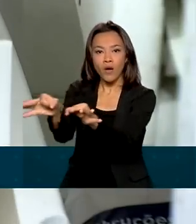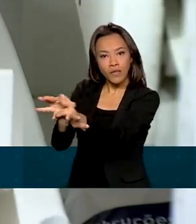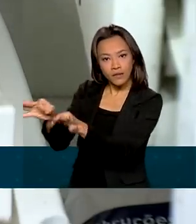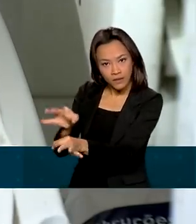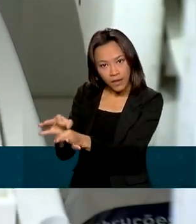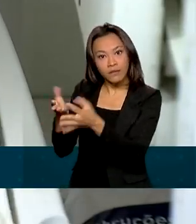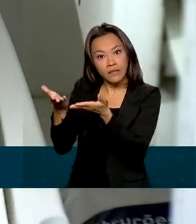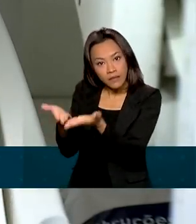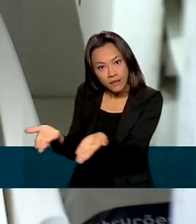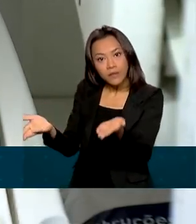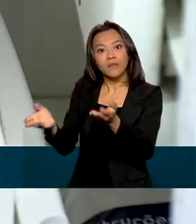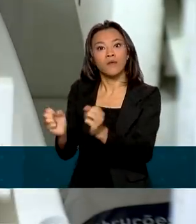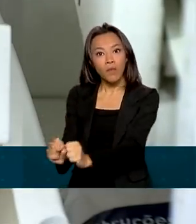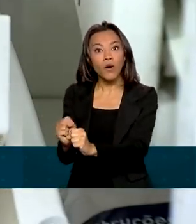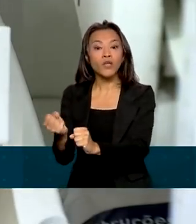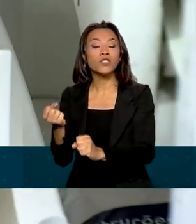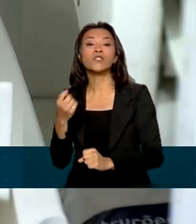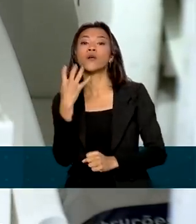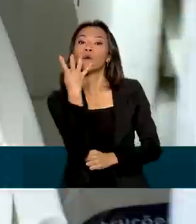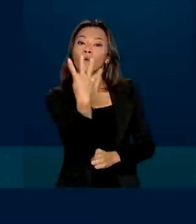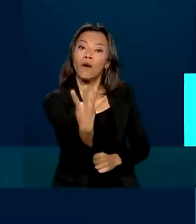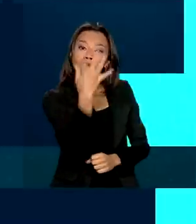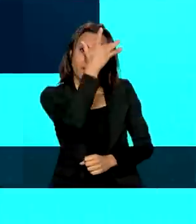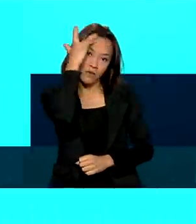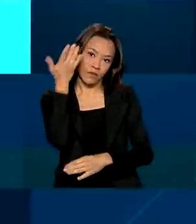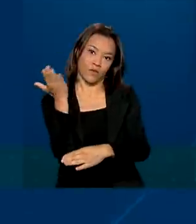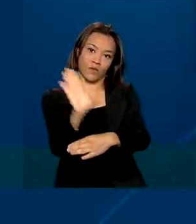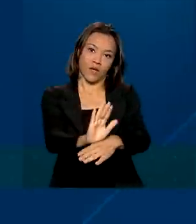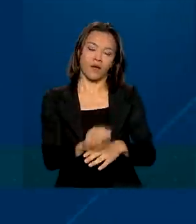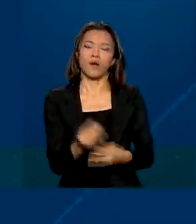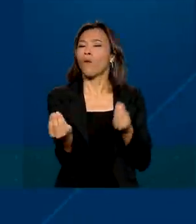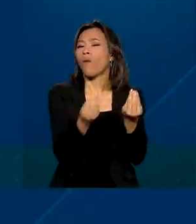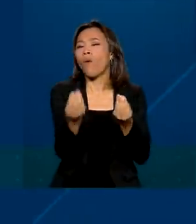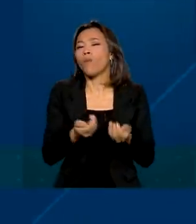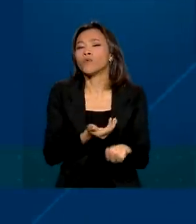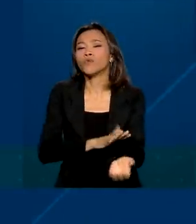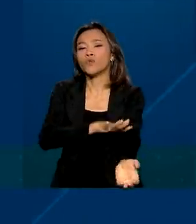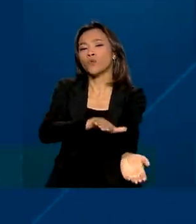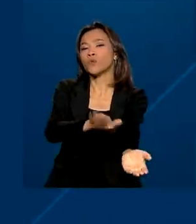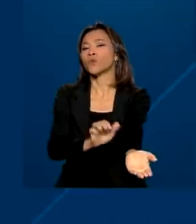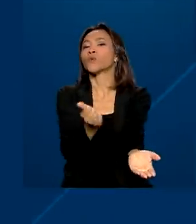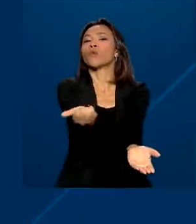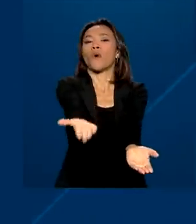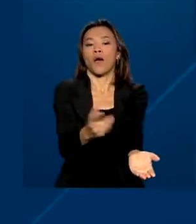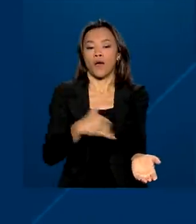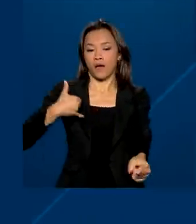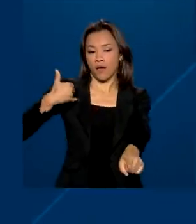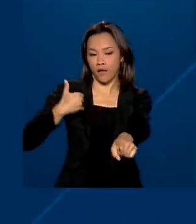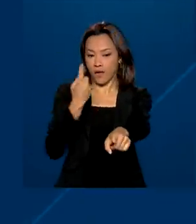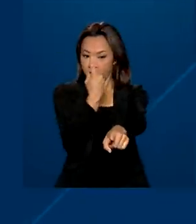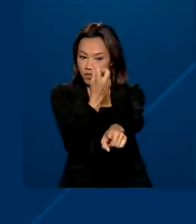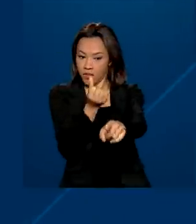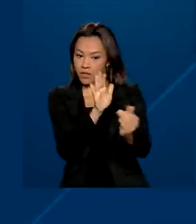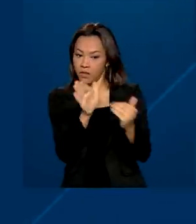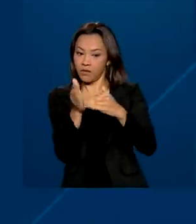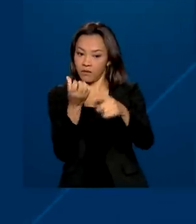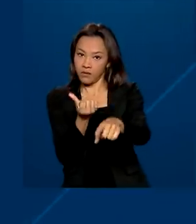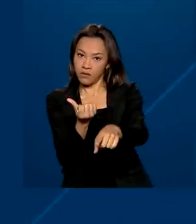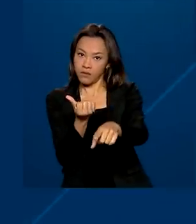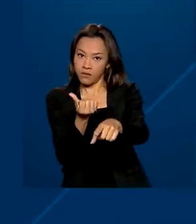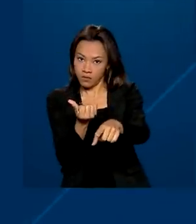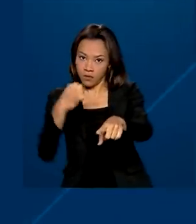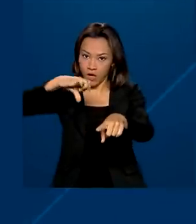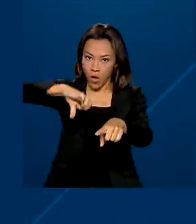pode, assim, beneficiar até quatro pessoas. Para doar, é preciso ter entre 16 e 69 anos e